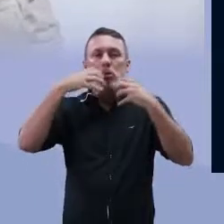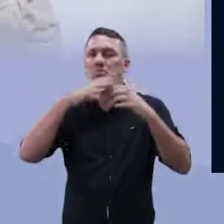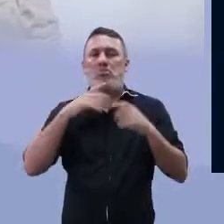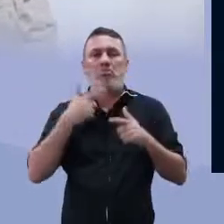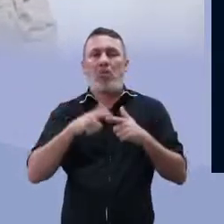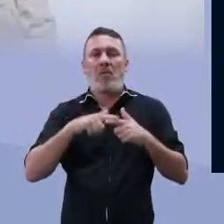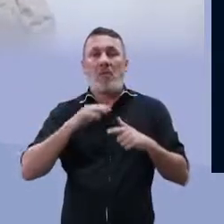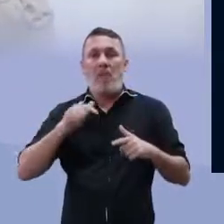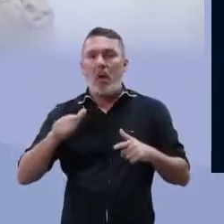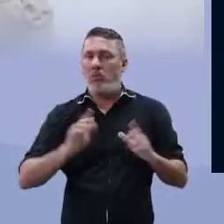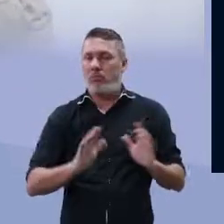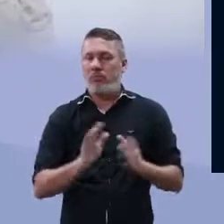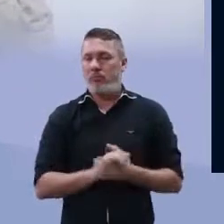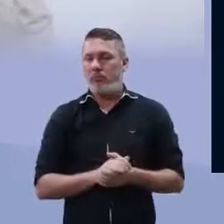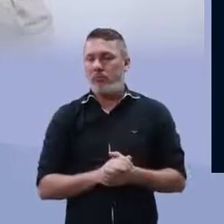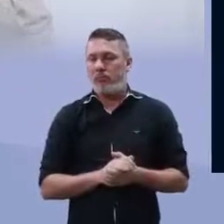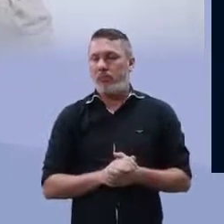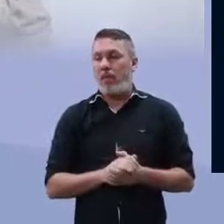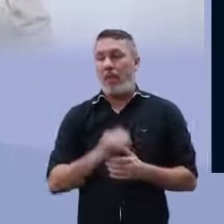Se alimenta dos nossos restos.